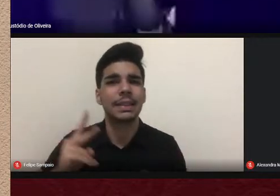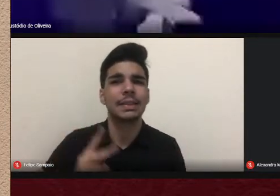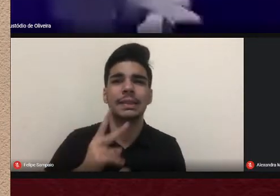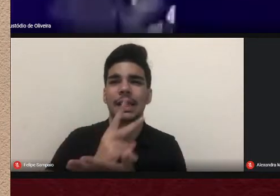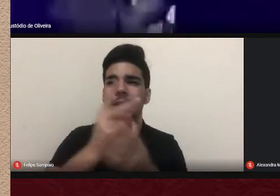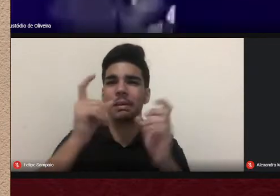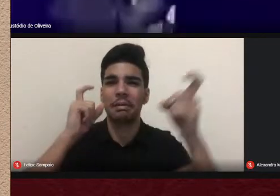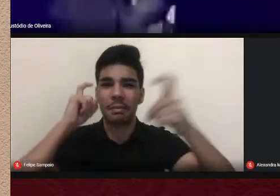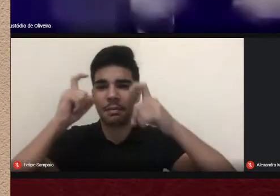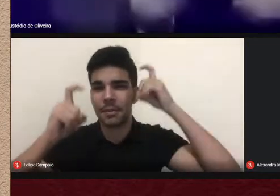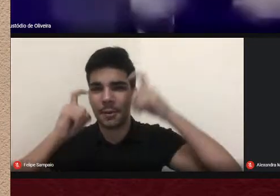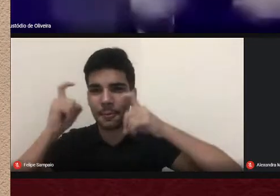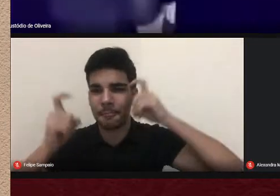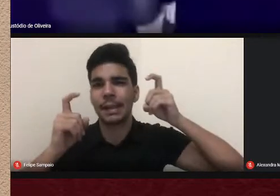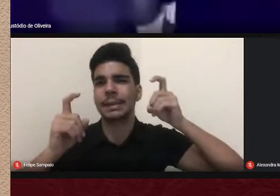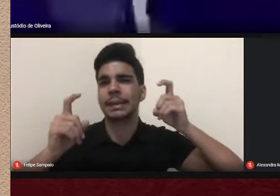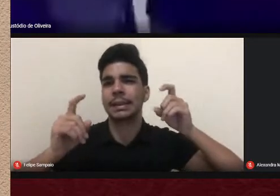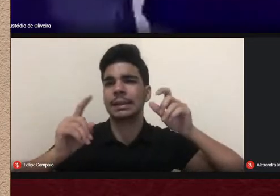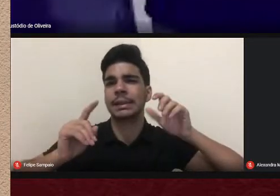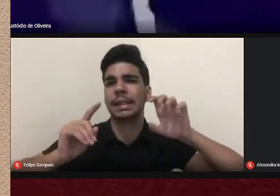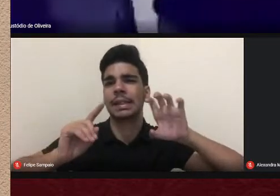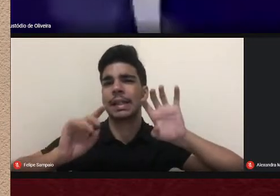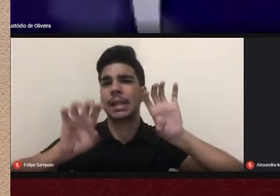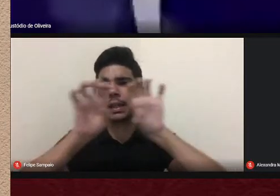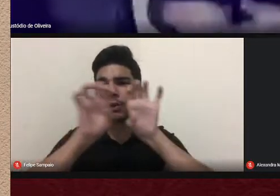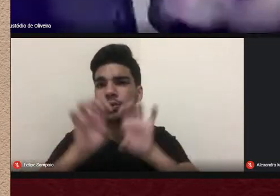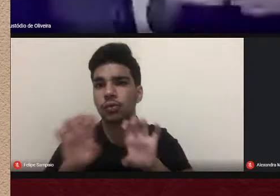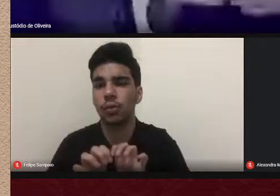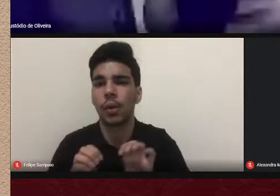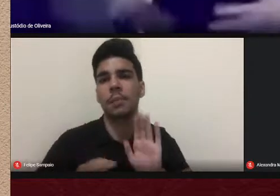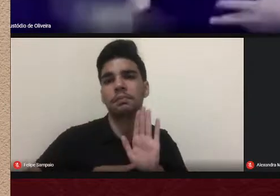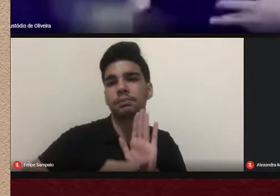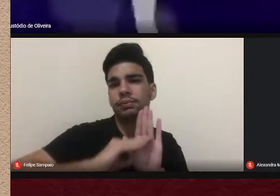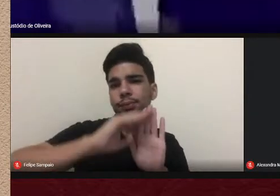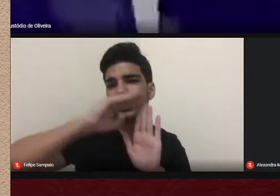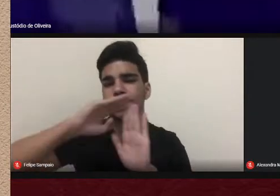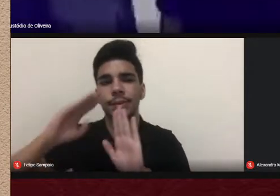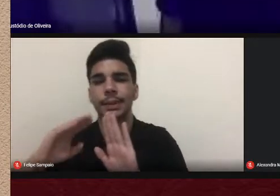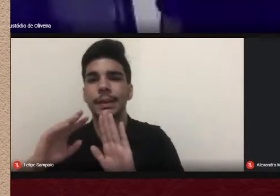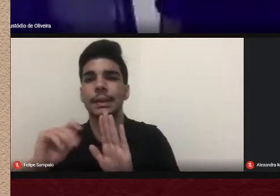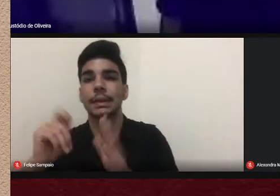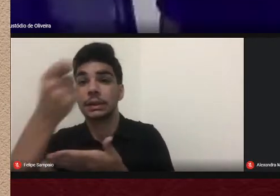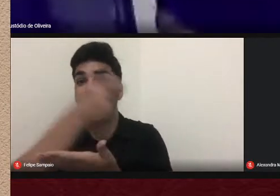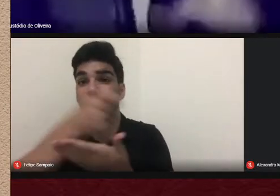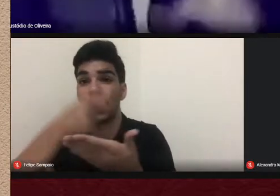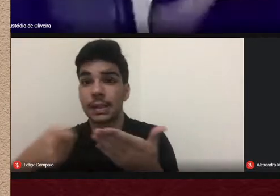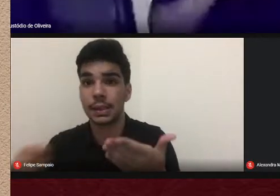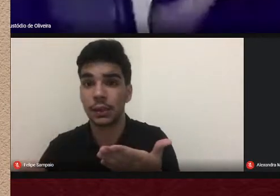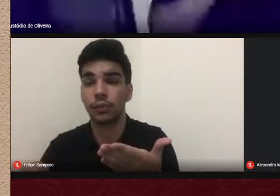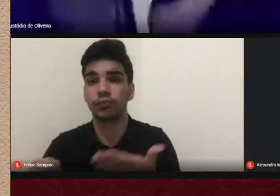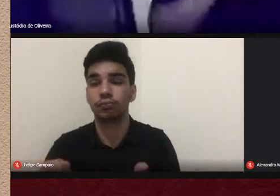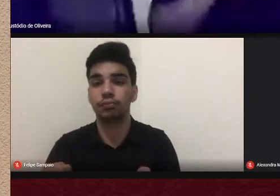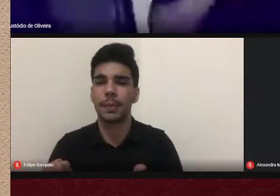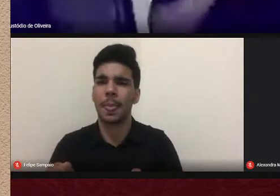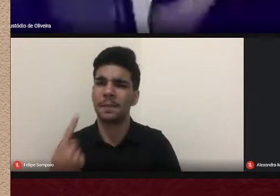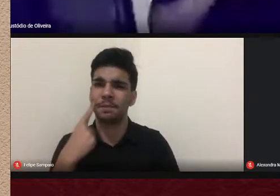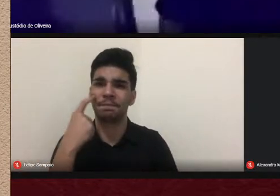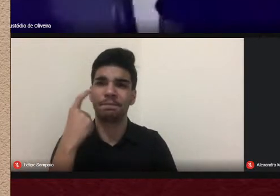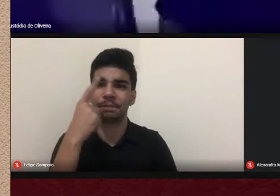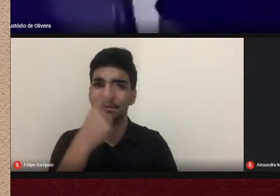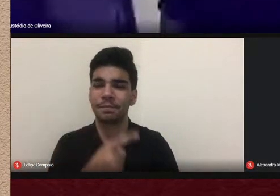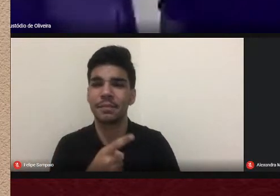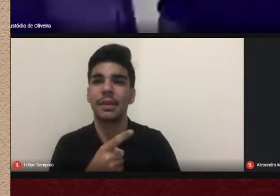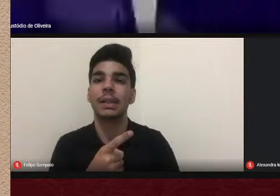o formato com as estruturas da da da correção essa menina realmente é uma